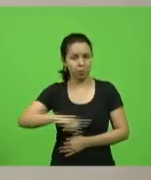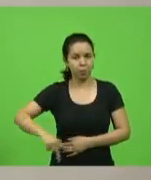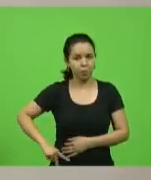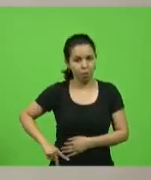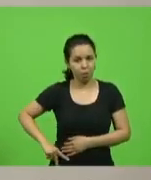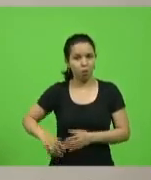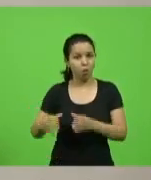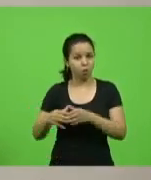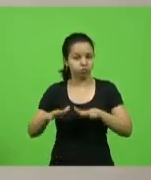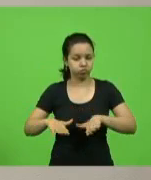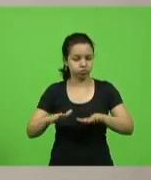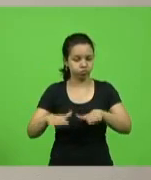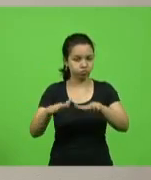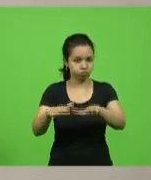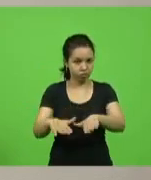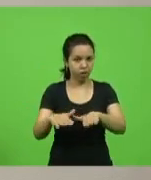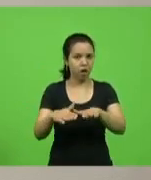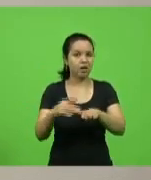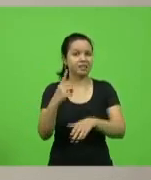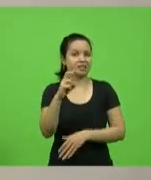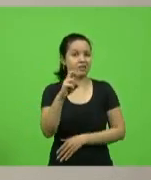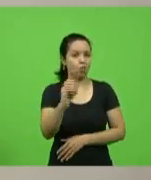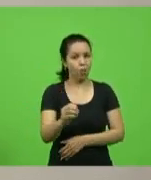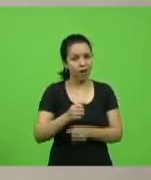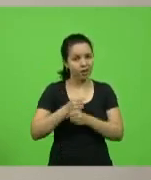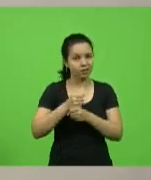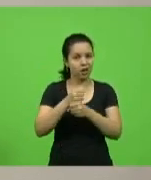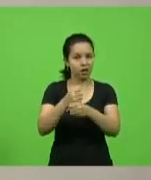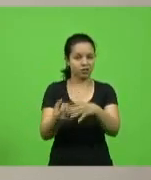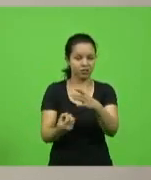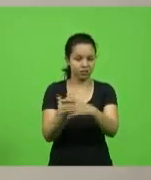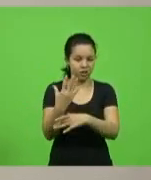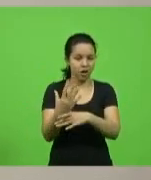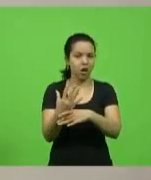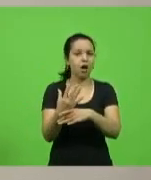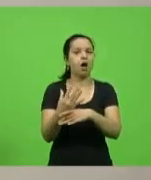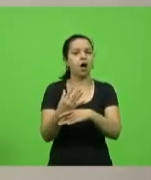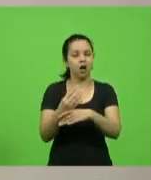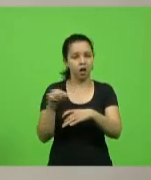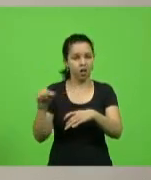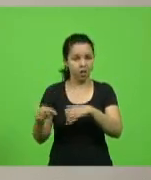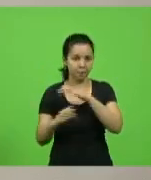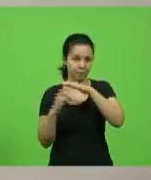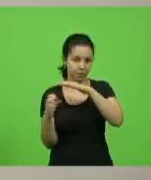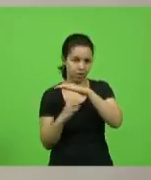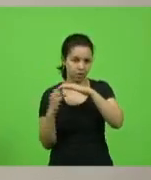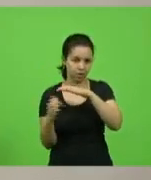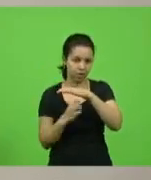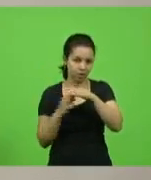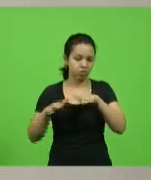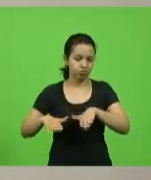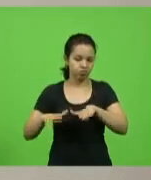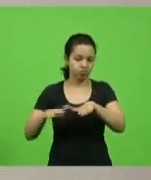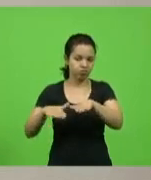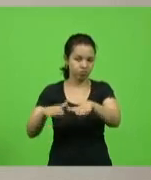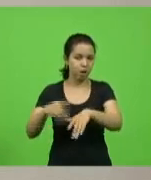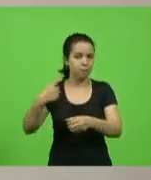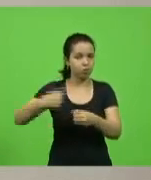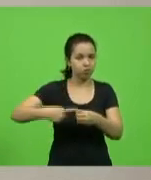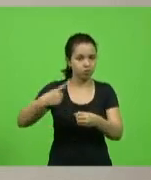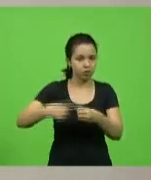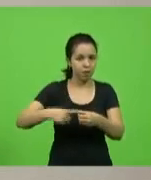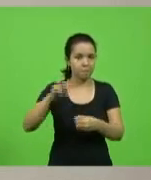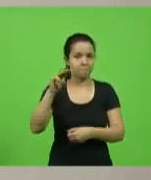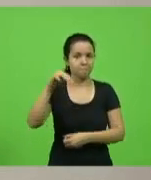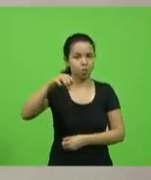Oeste pela passagem de 50 anos de fundação da indústria Texto Oeste Limitada, sediada no município de Mondair.